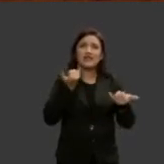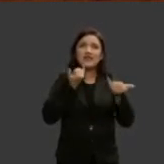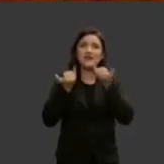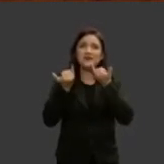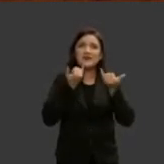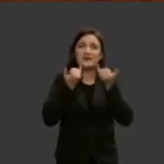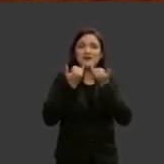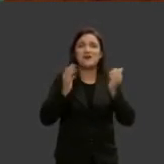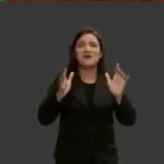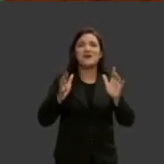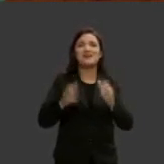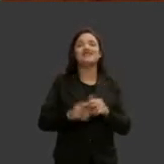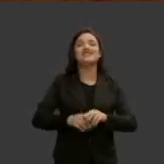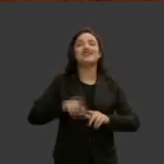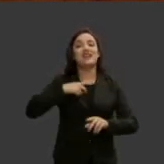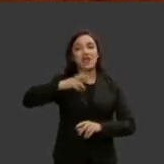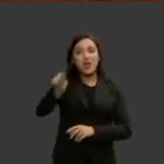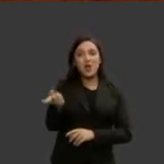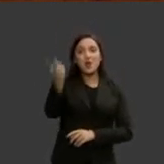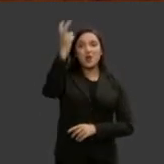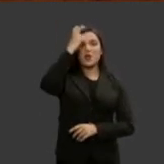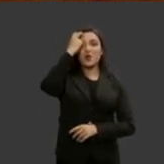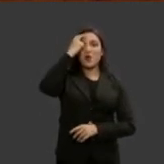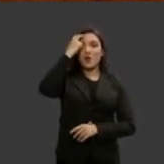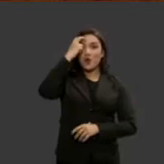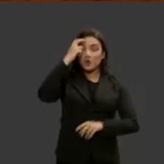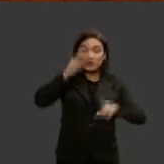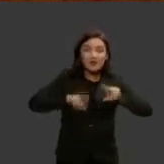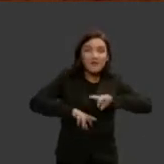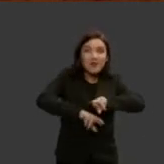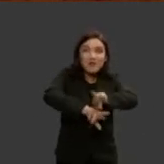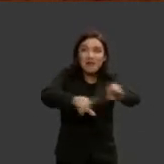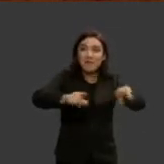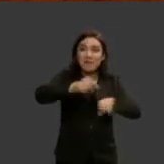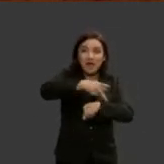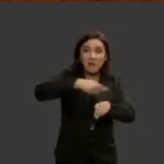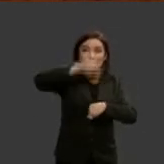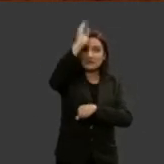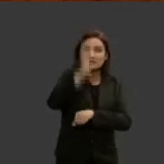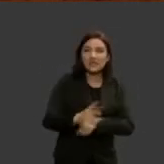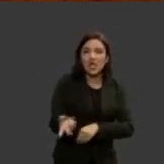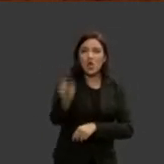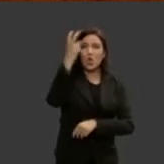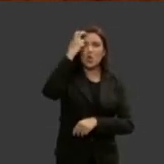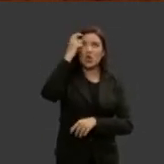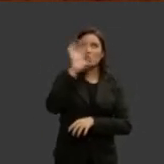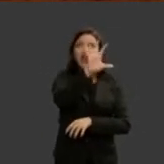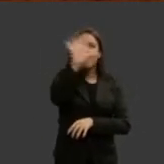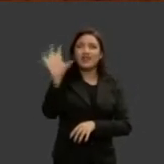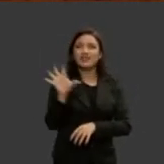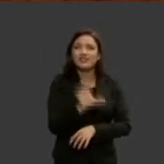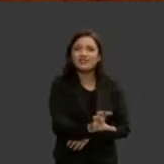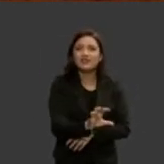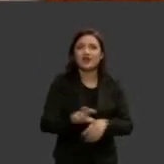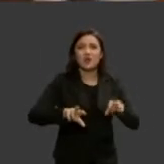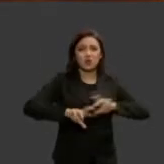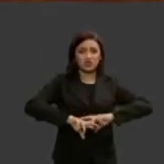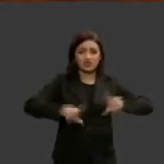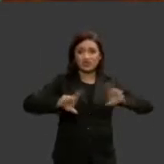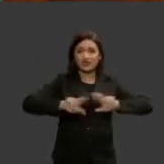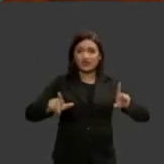temos o país continental com variadas culturas regionais diferenças que não se